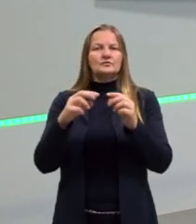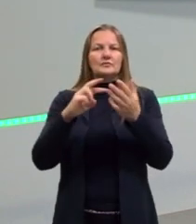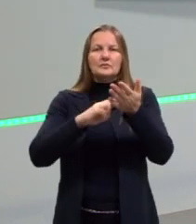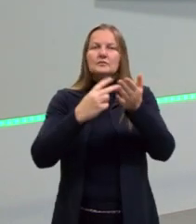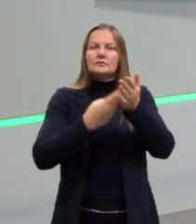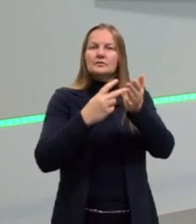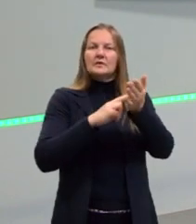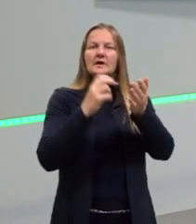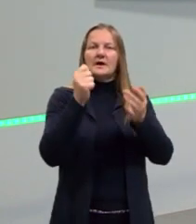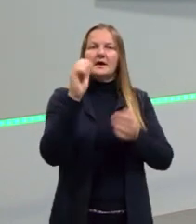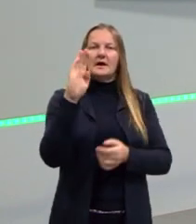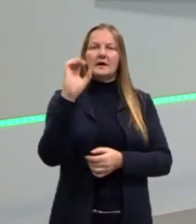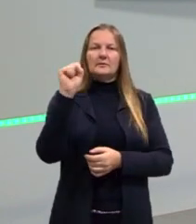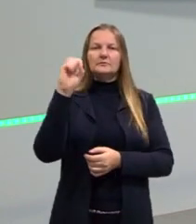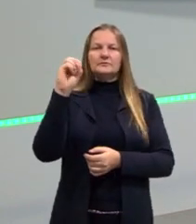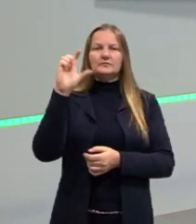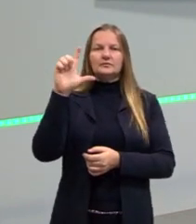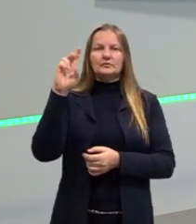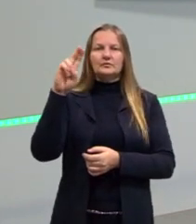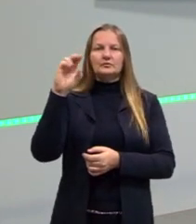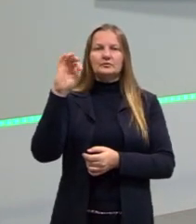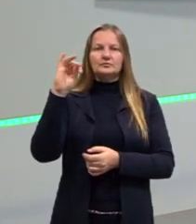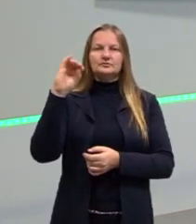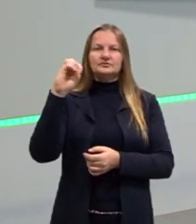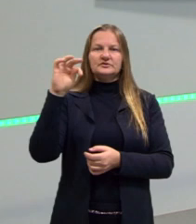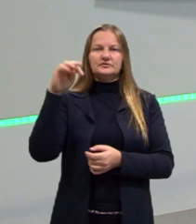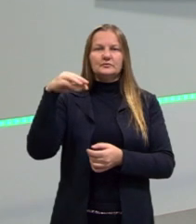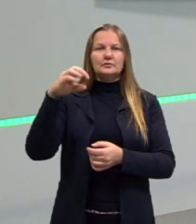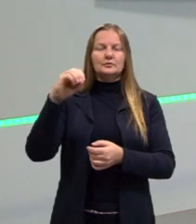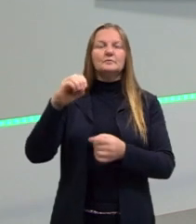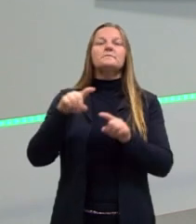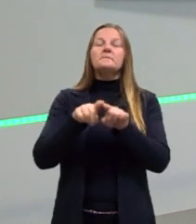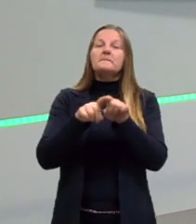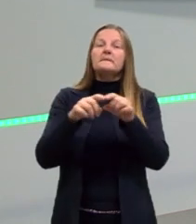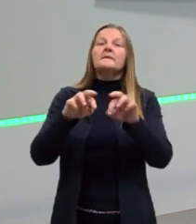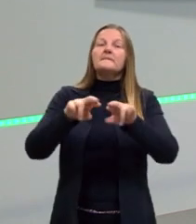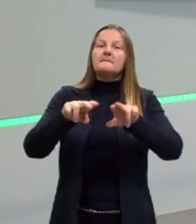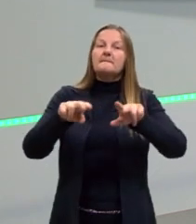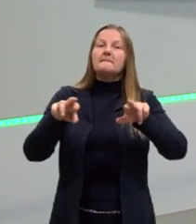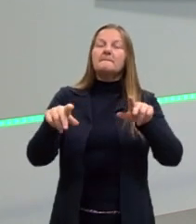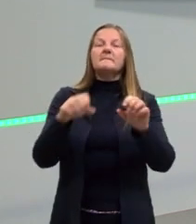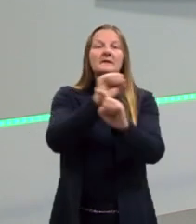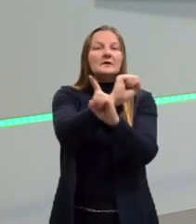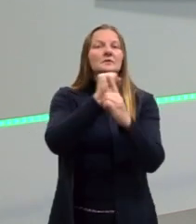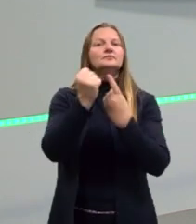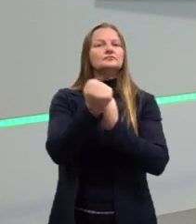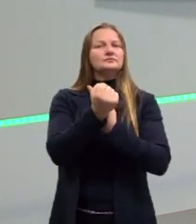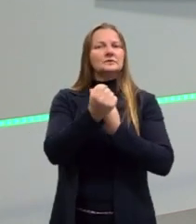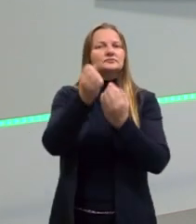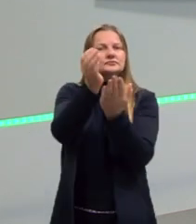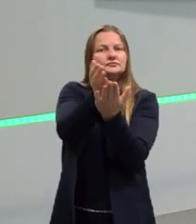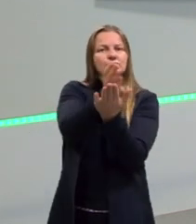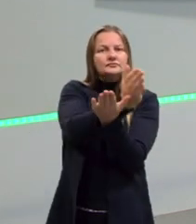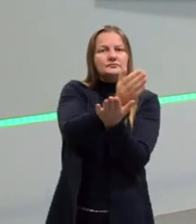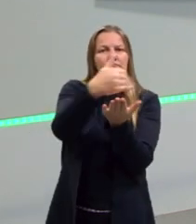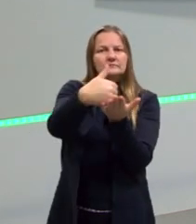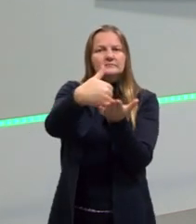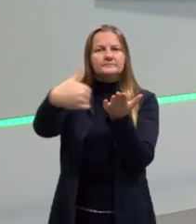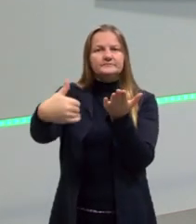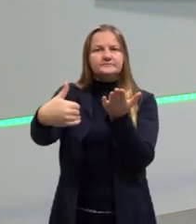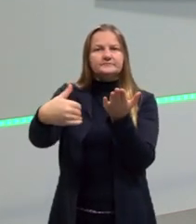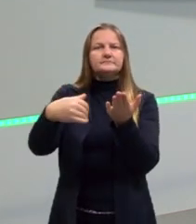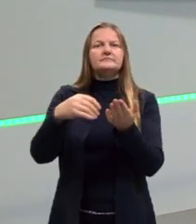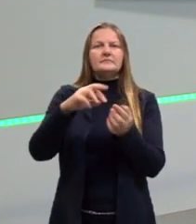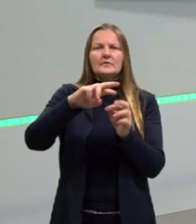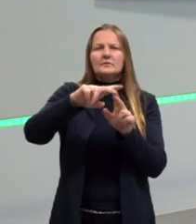absolutismo. E, nesse antigo regime, então, a sociedade era dividida em alguns